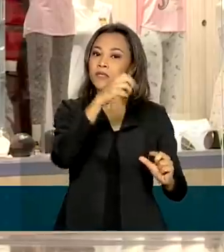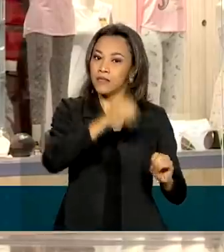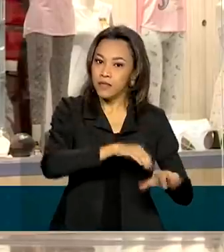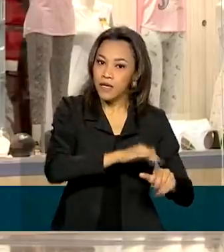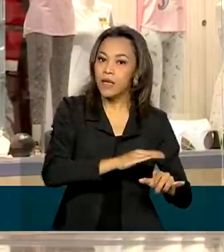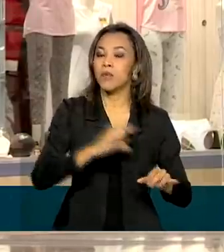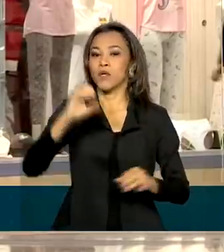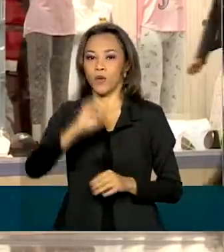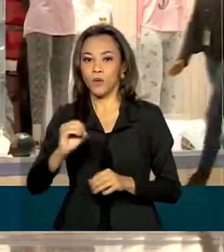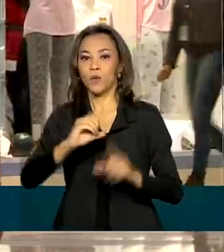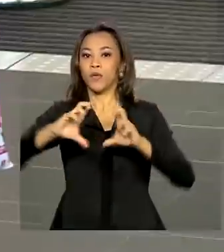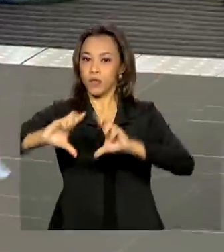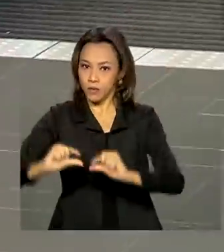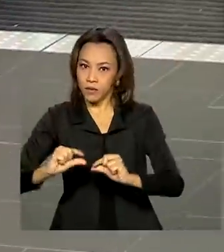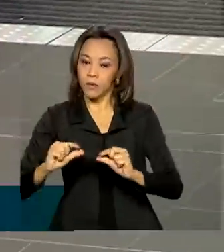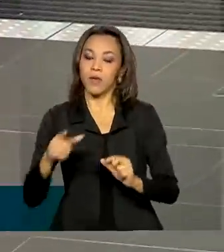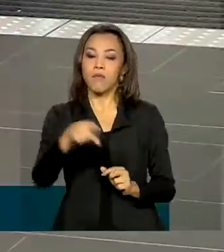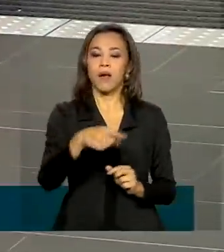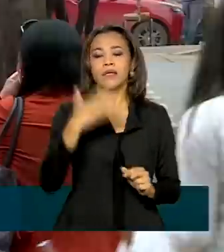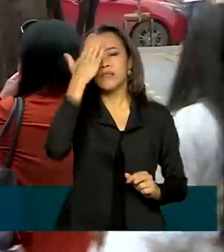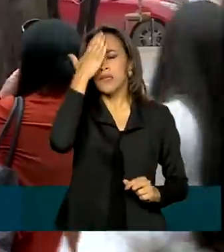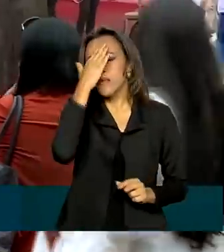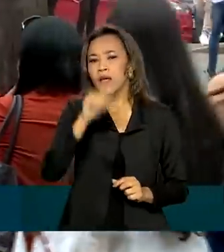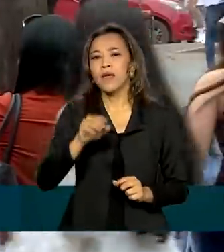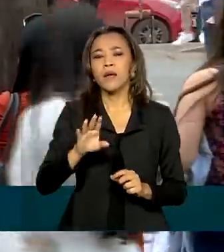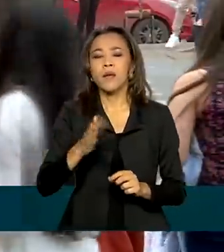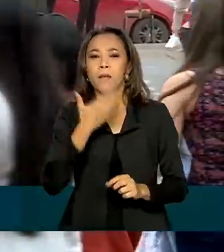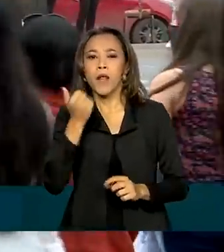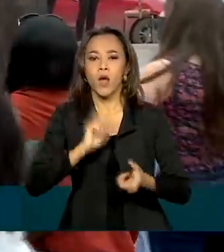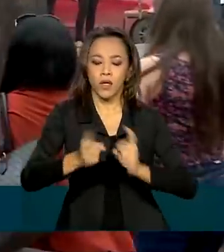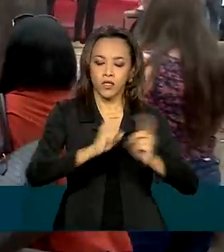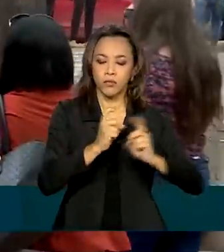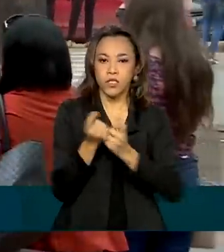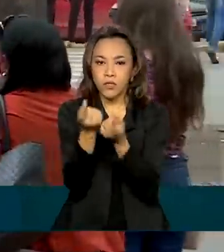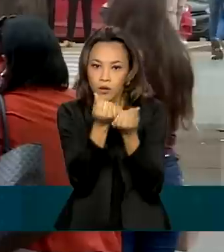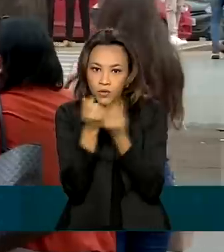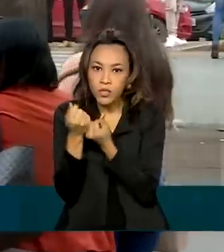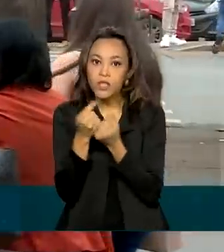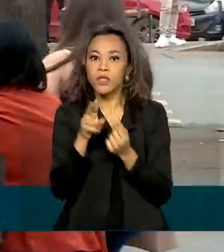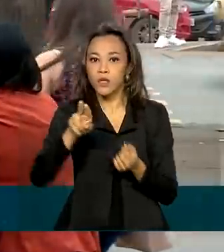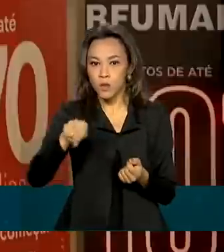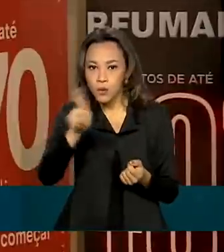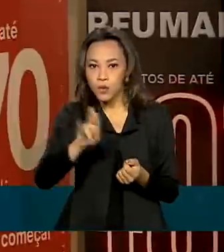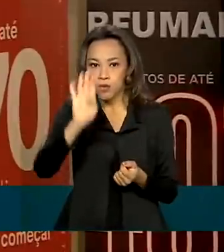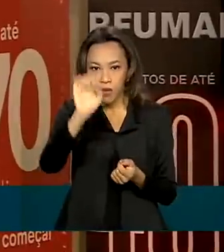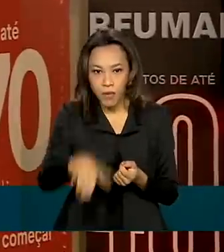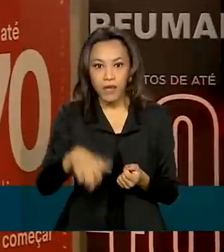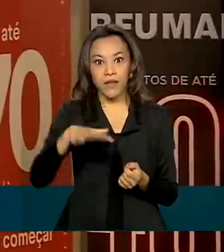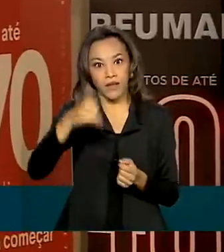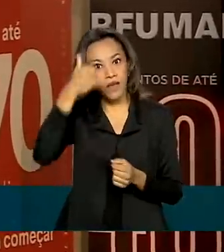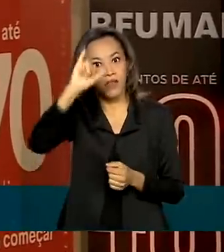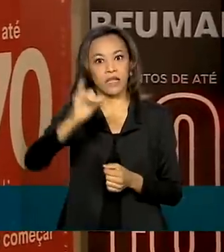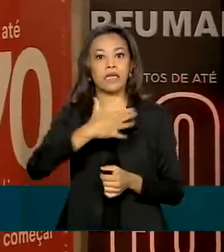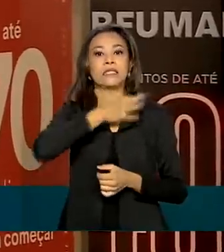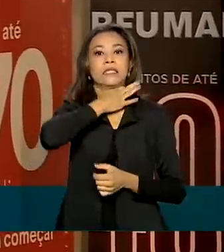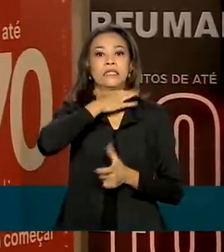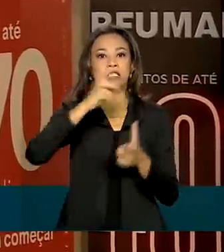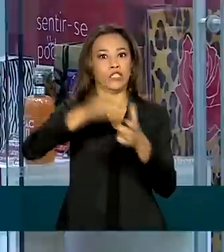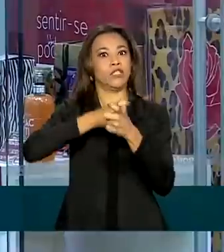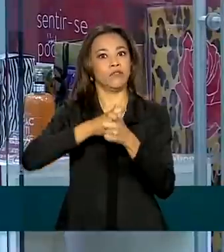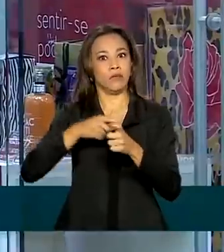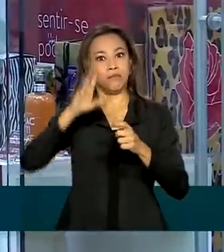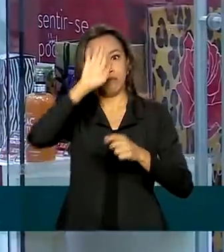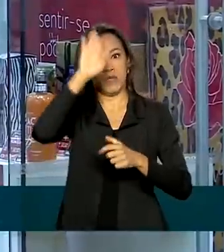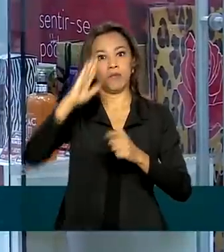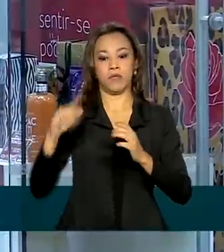E para que o brasileiro saiba administrar melhor o seu dinheiro e evitar endividamentos, principalmente nesse momento